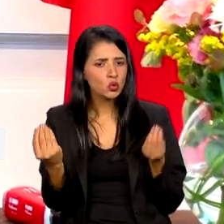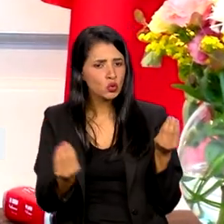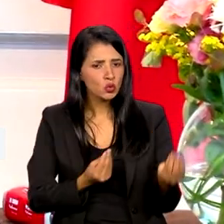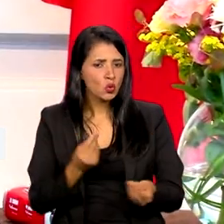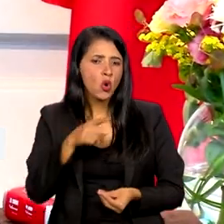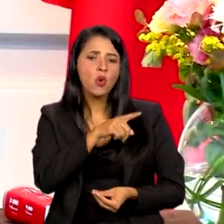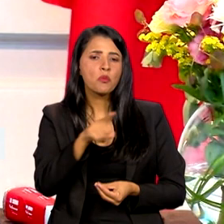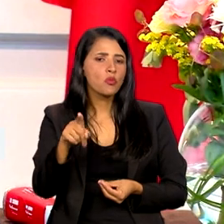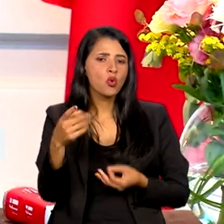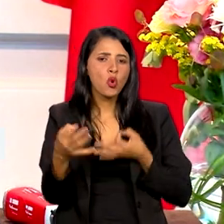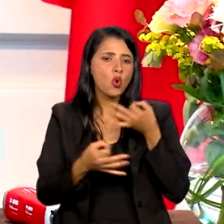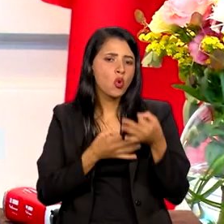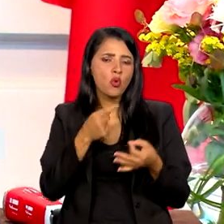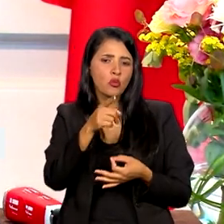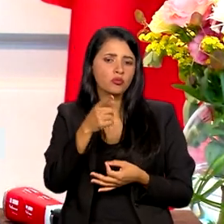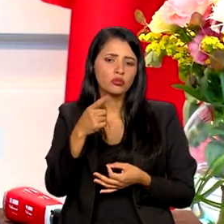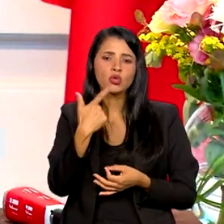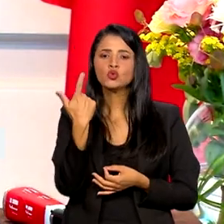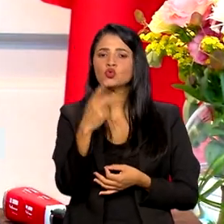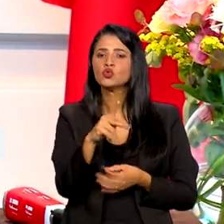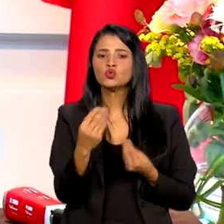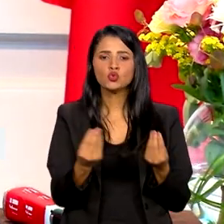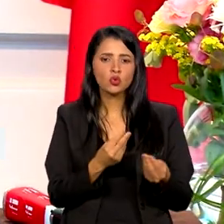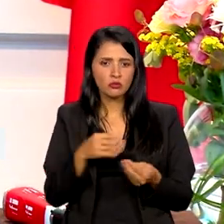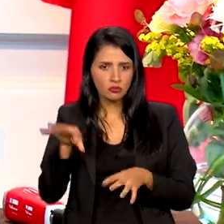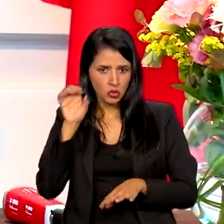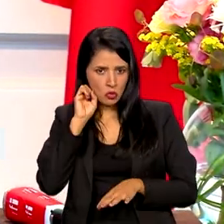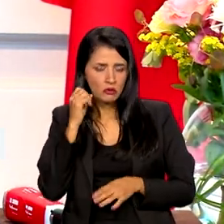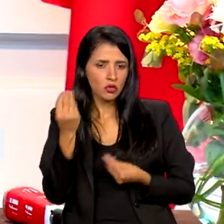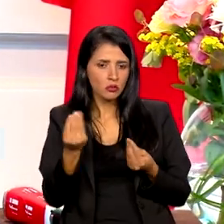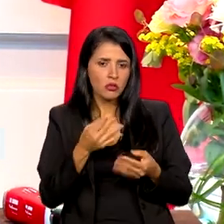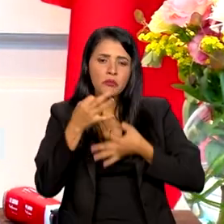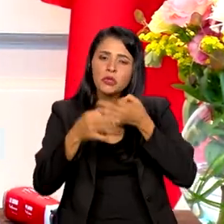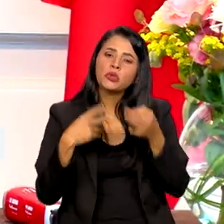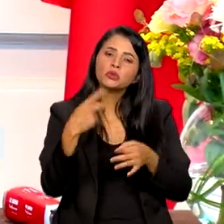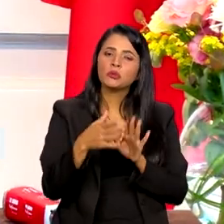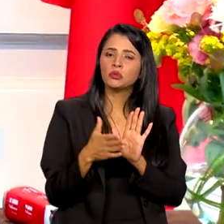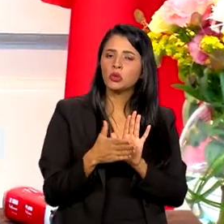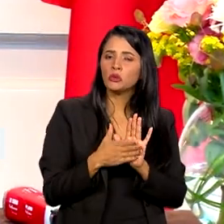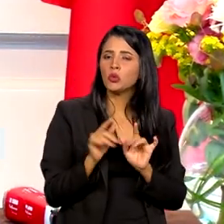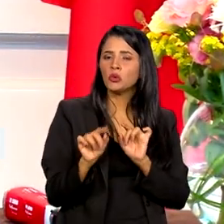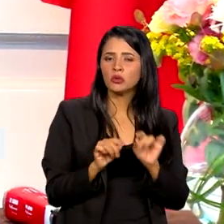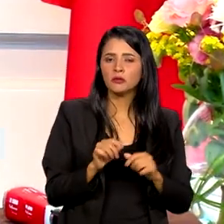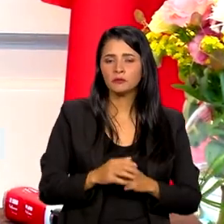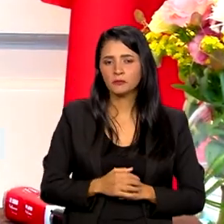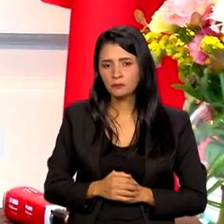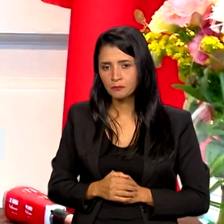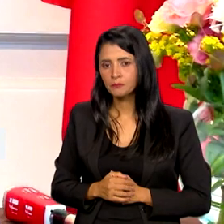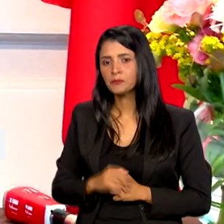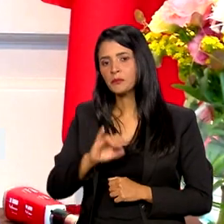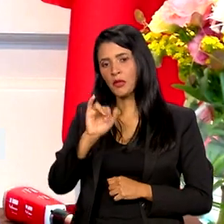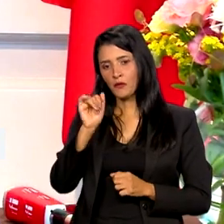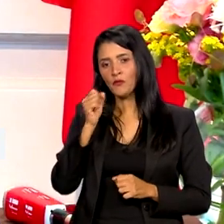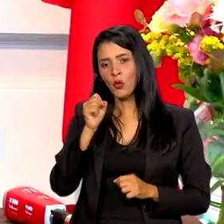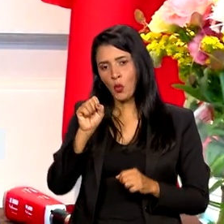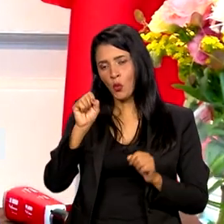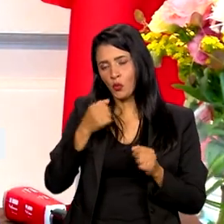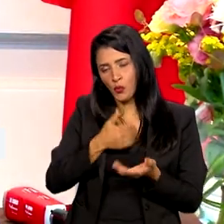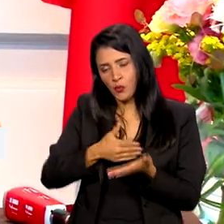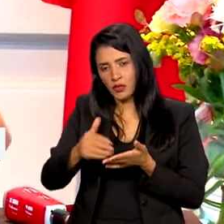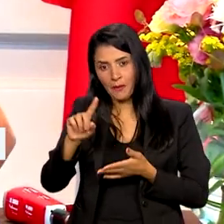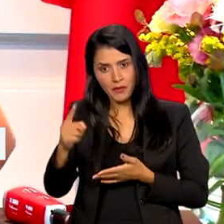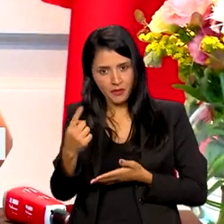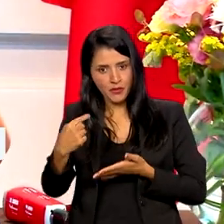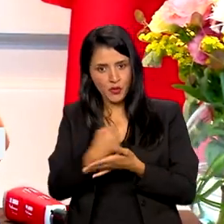que a senhora, qual foi a sua, a senhora ouviu e o que a senhora propôs para esses grupos? Sim, vou começar pela sua primeira pergunta, tá?